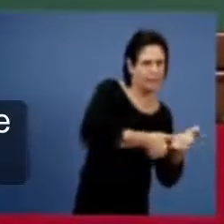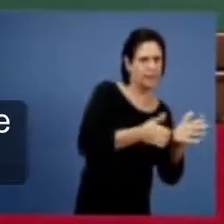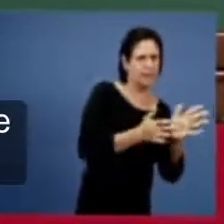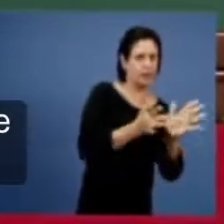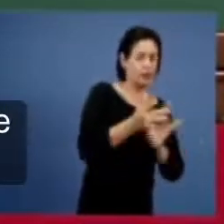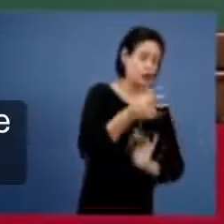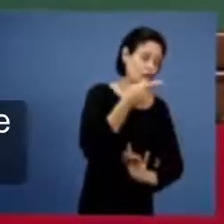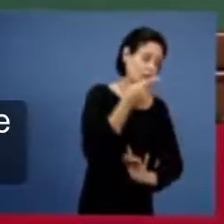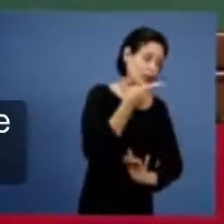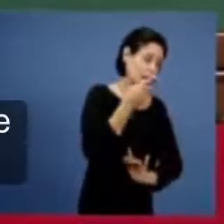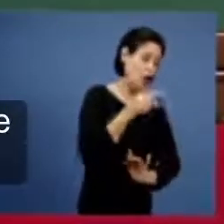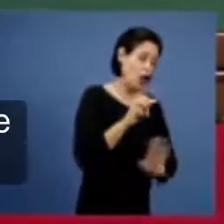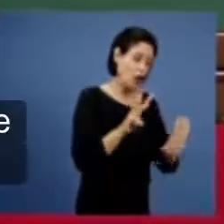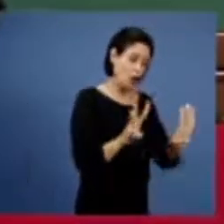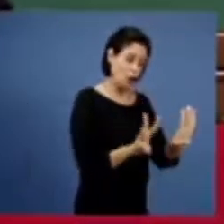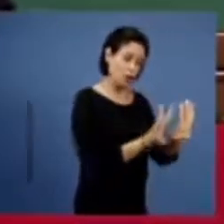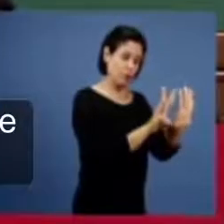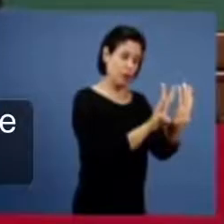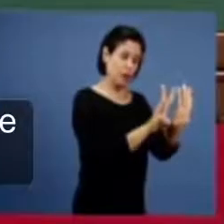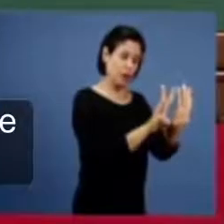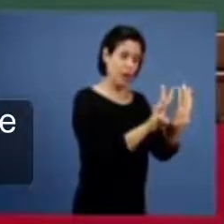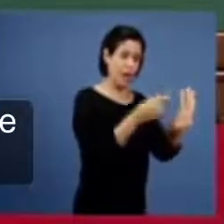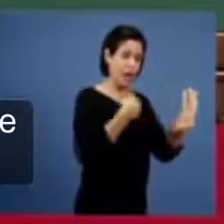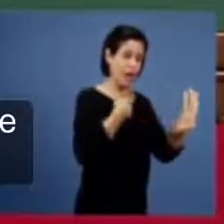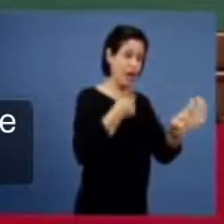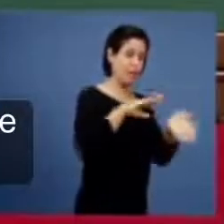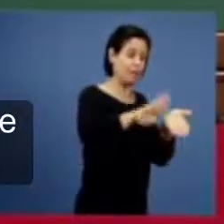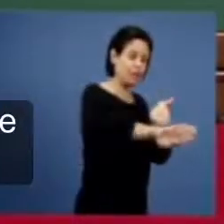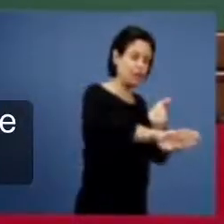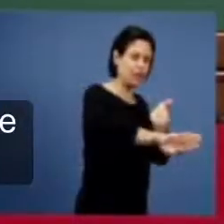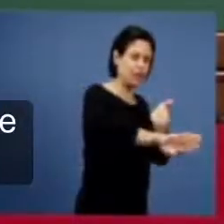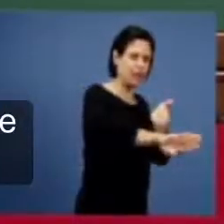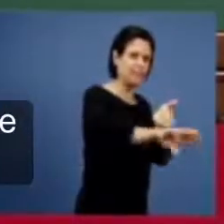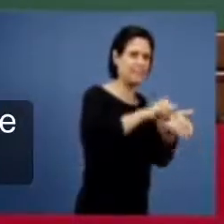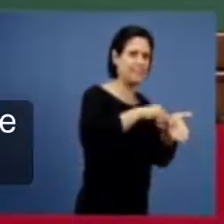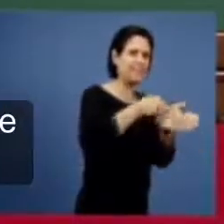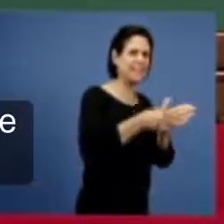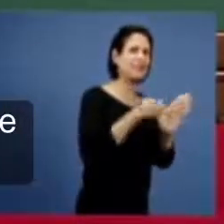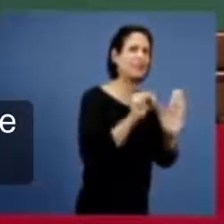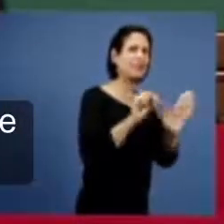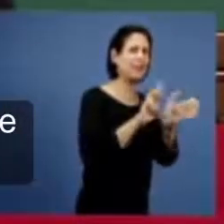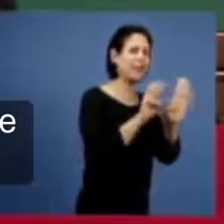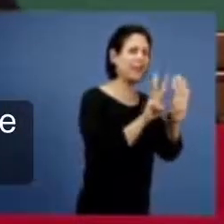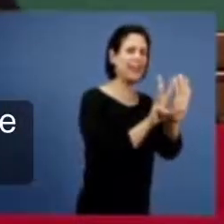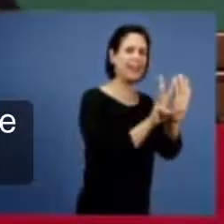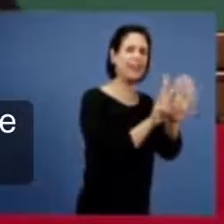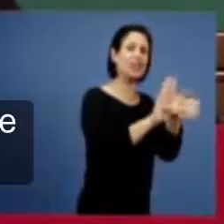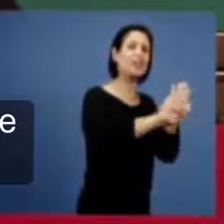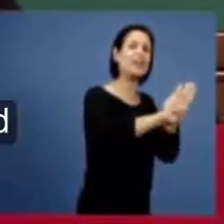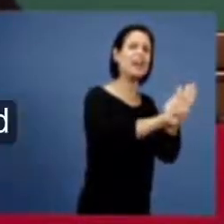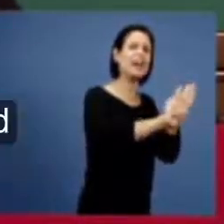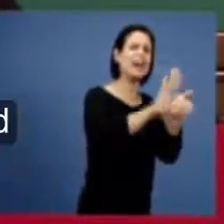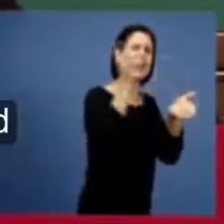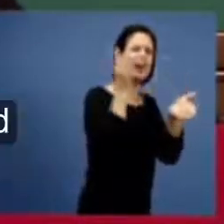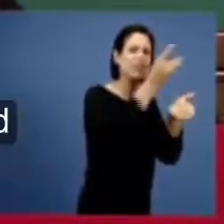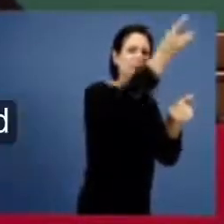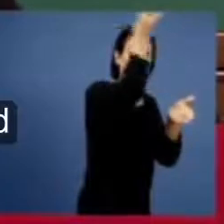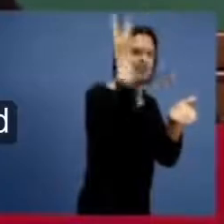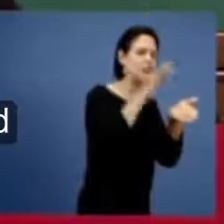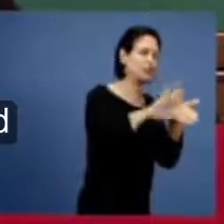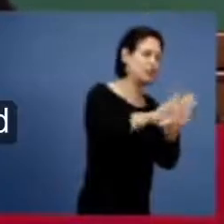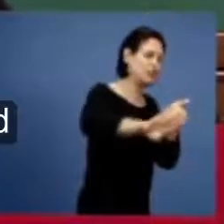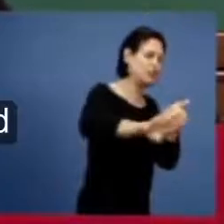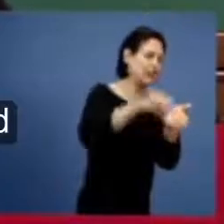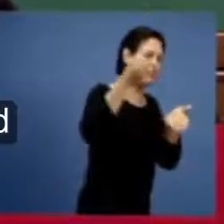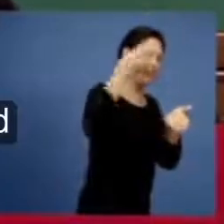tirar o castiçal de ouro eu vou tirar a luz eu vou tirar a revelação vai ficar só lesa conversa